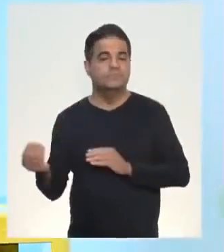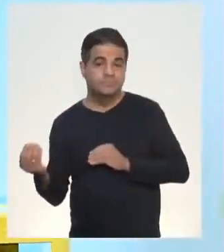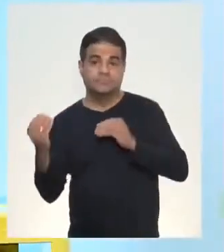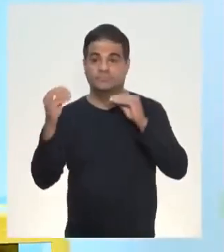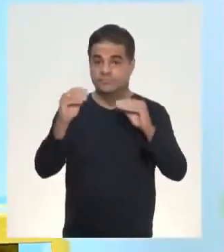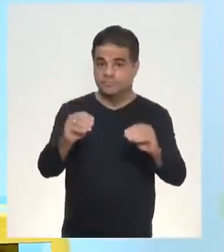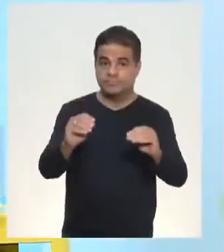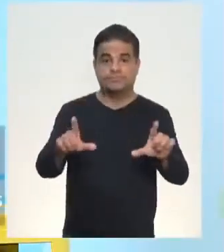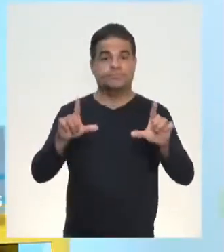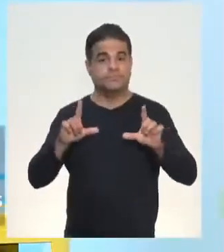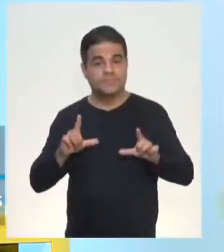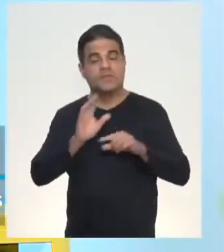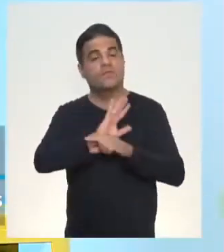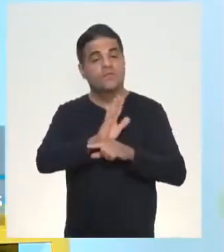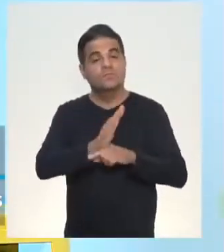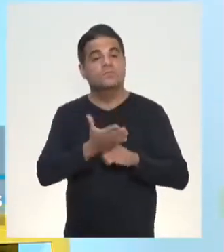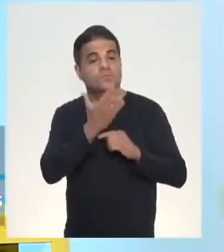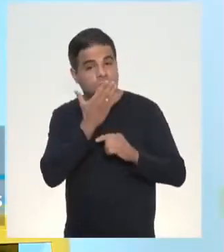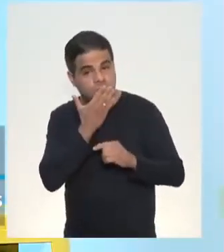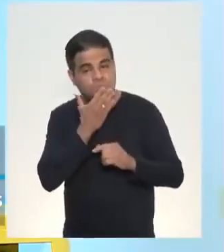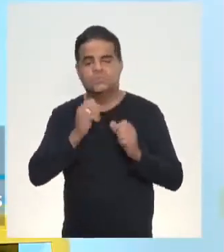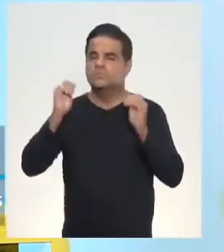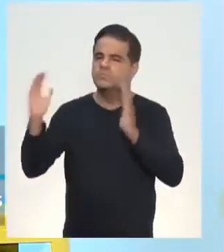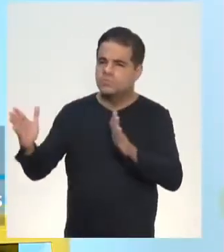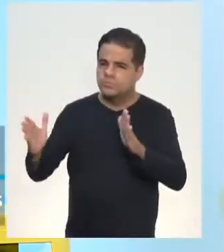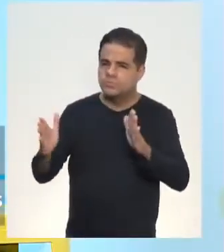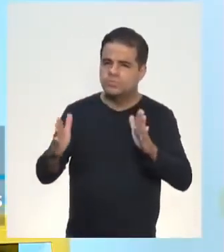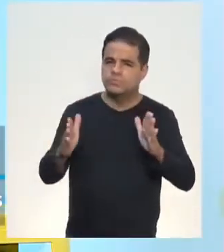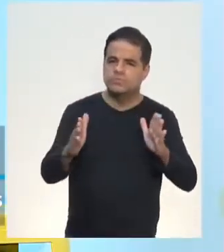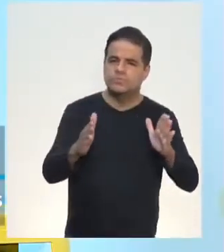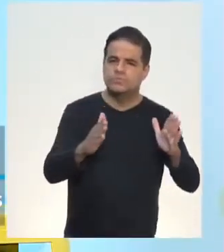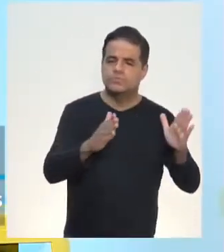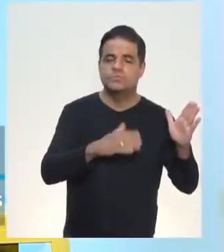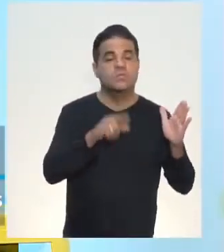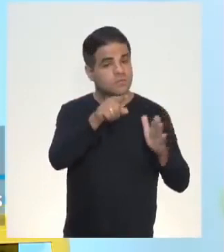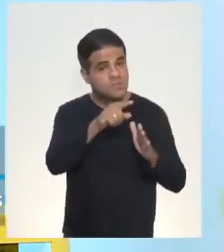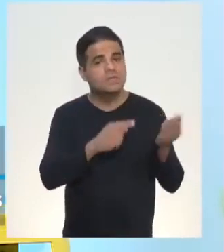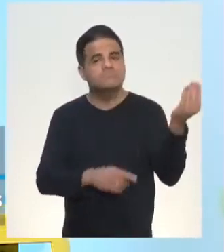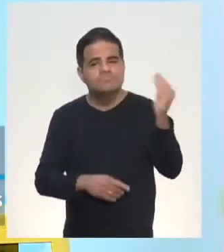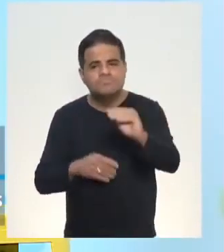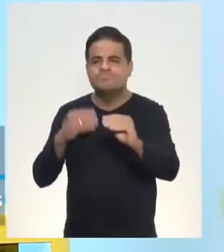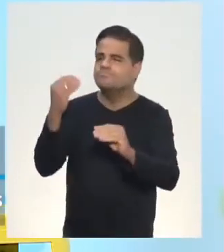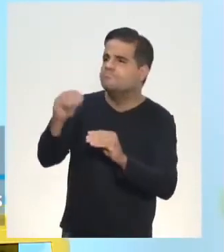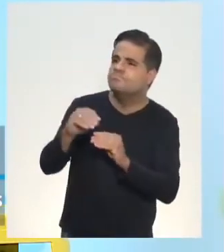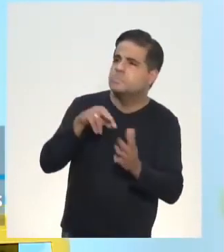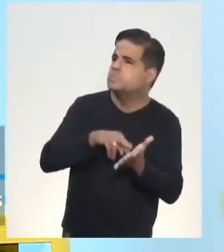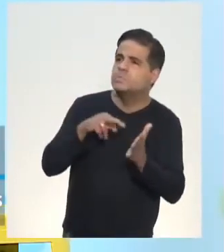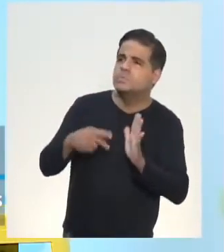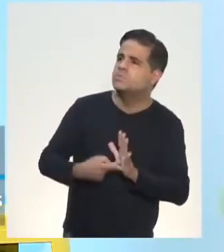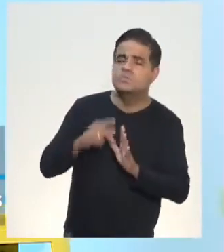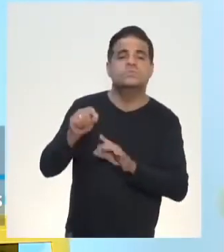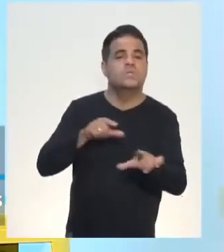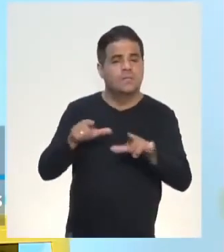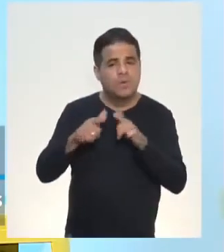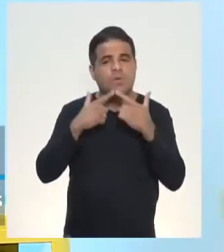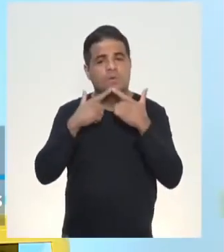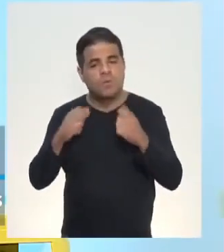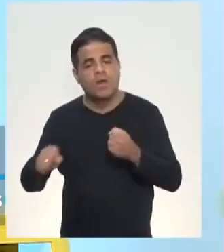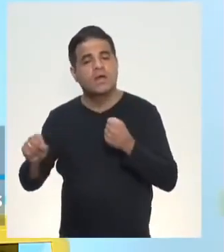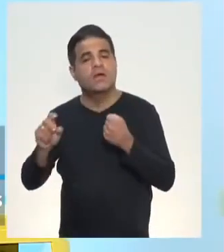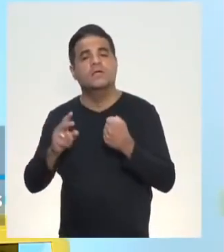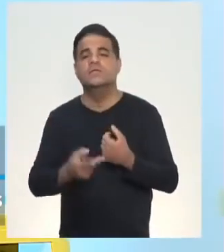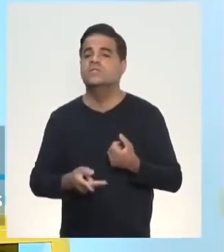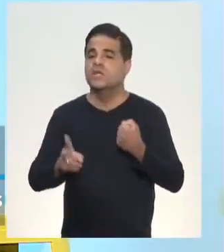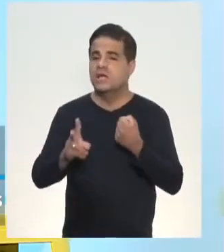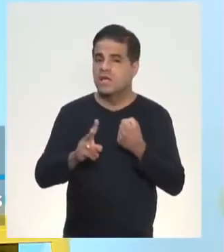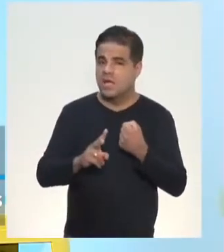colocando, então, o filme mudo para vocês, e vocês foram atribuindo os significados. A gente trabalhou com a linguagem verbal e não